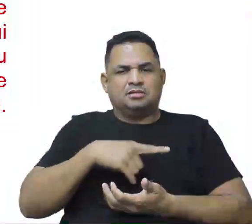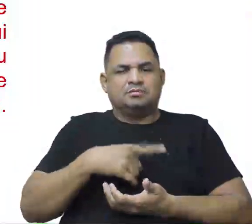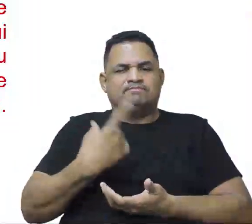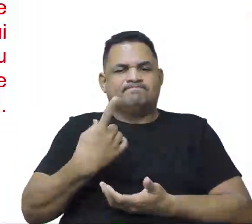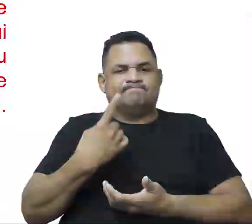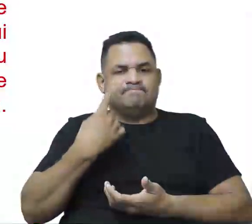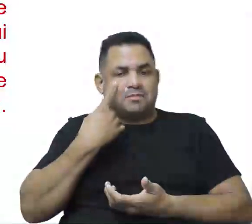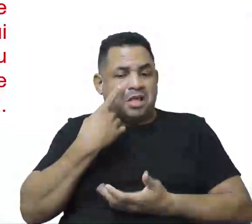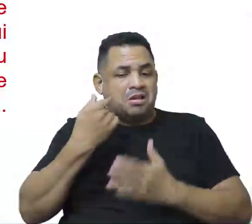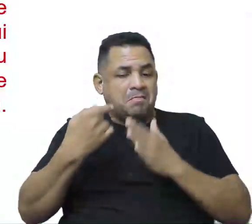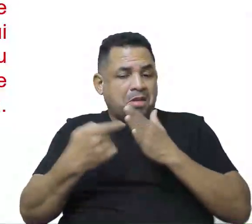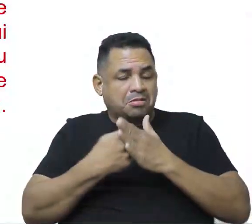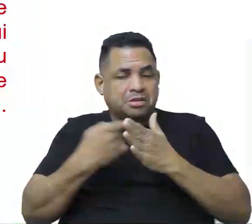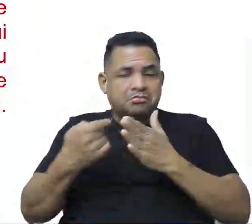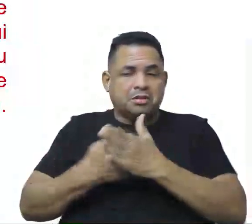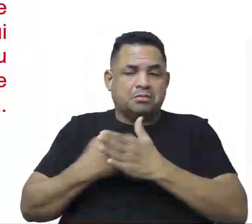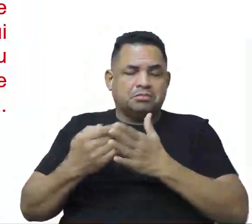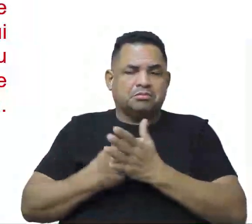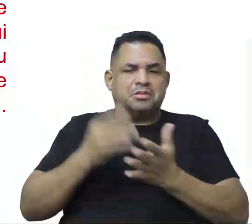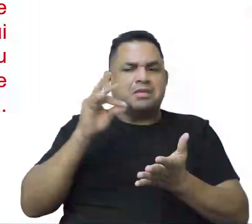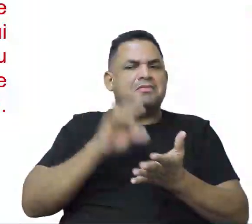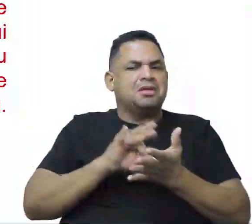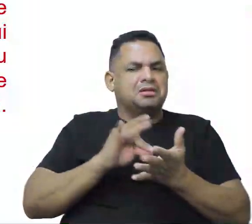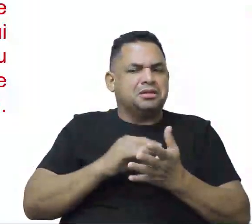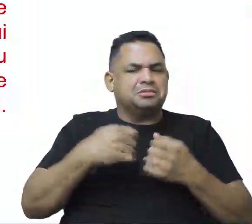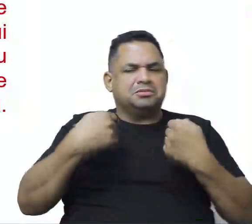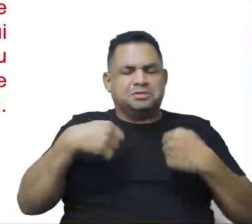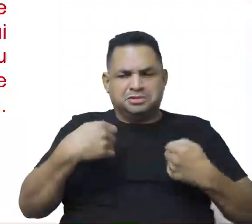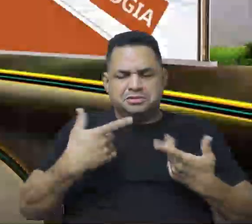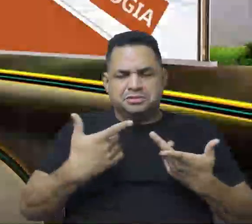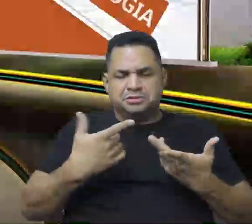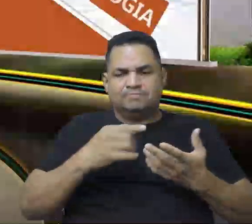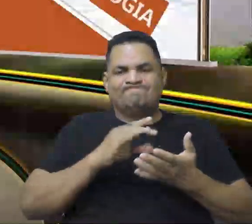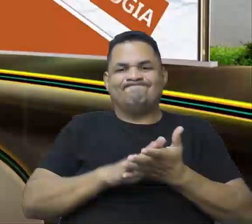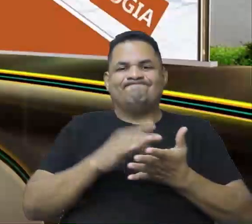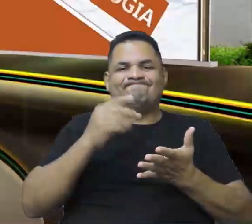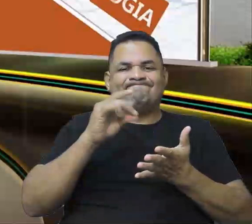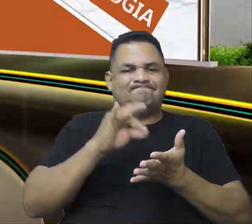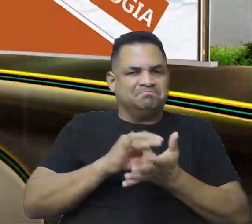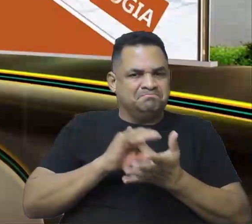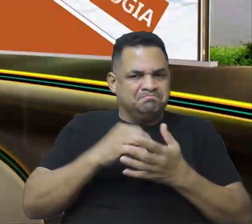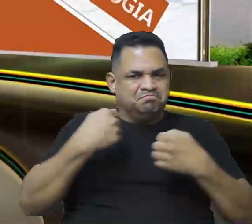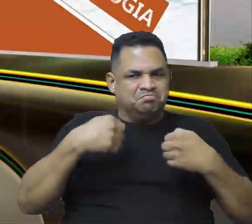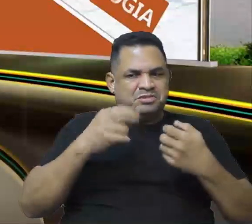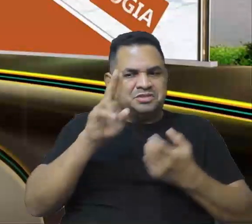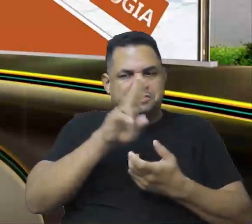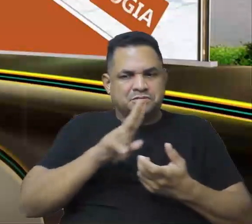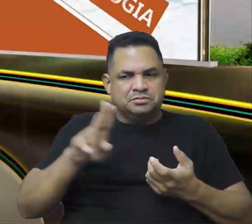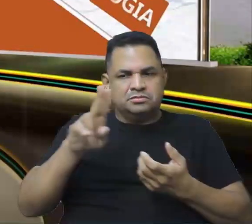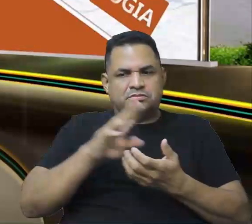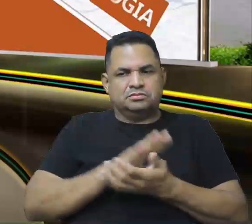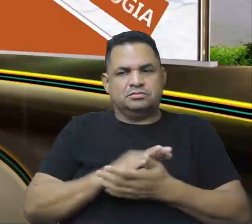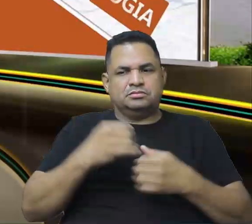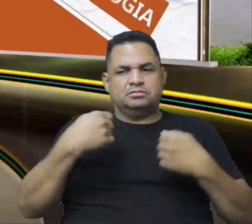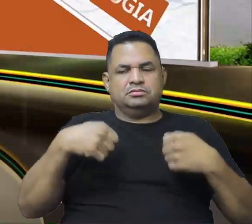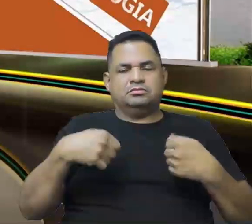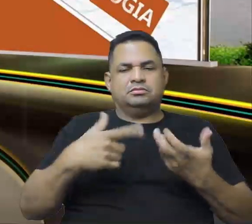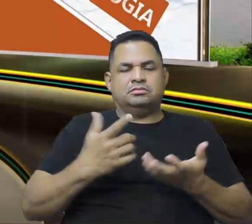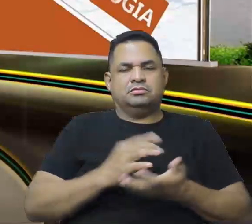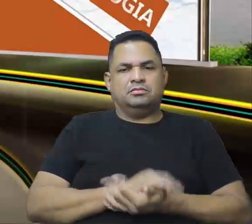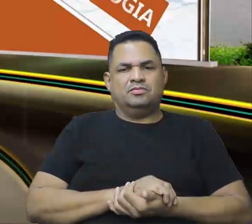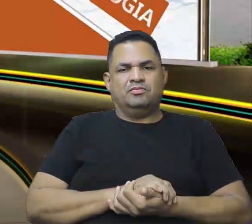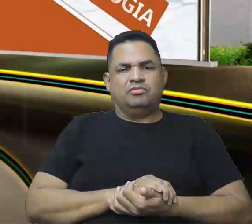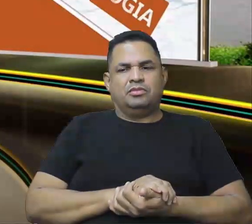tempo inteiro se questionando, né? É realmente necessário? É realmente necessário eu consumir isso? É realmente necessário?